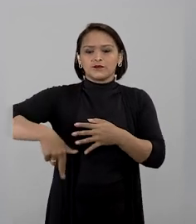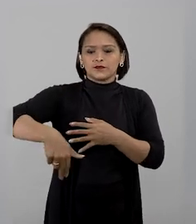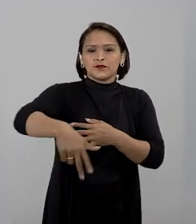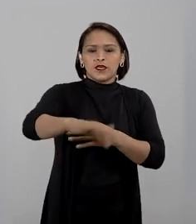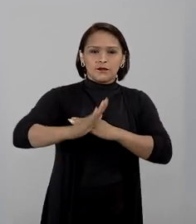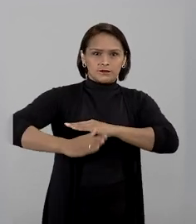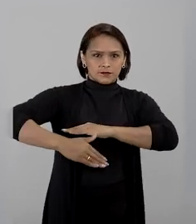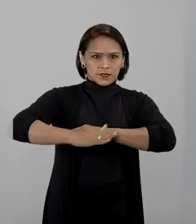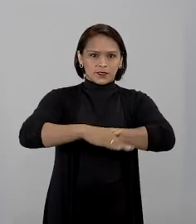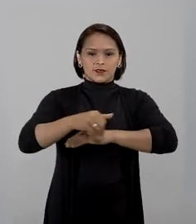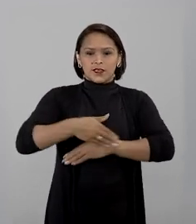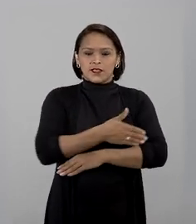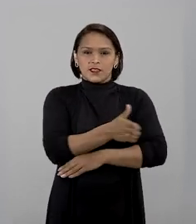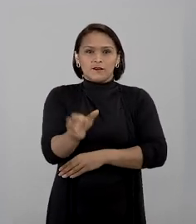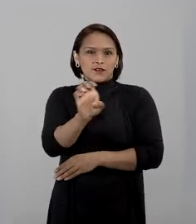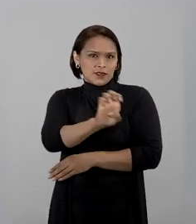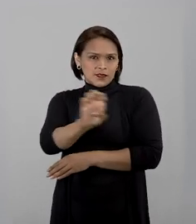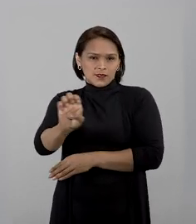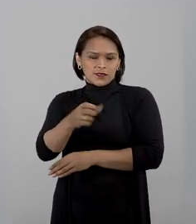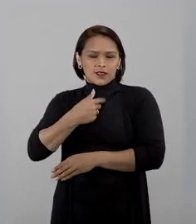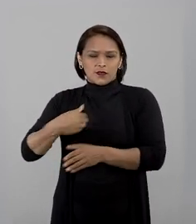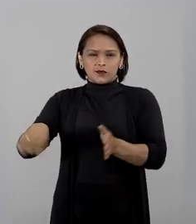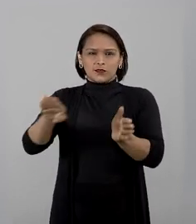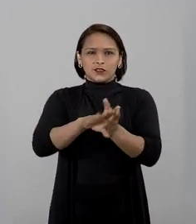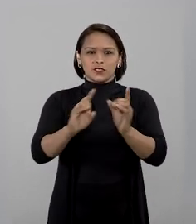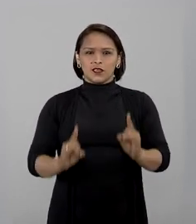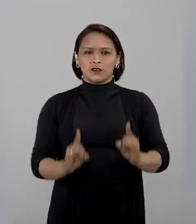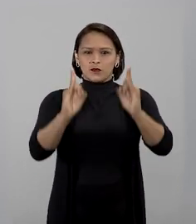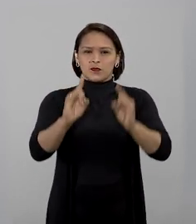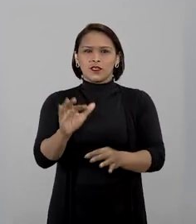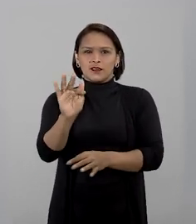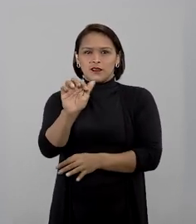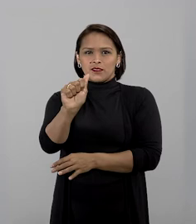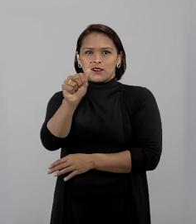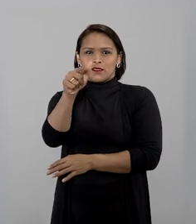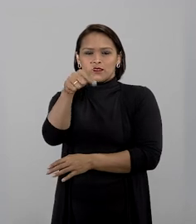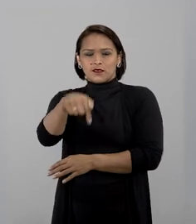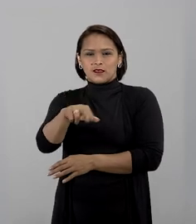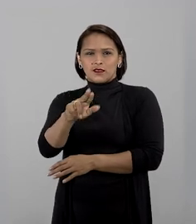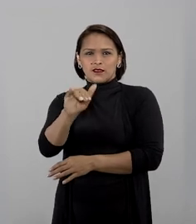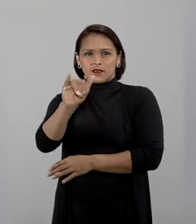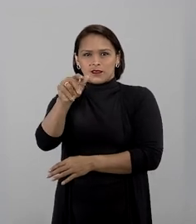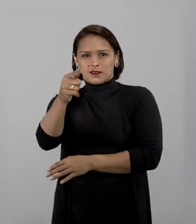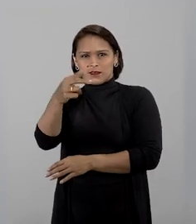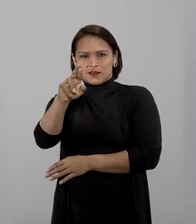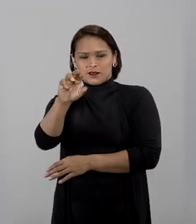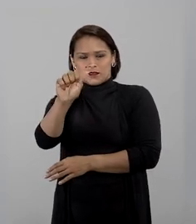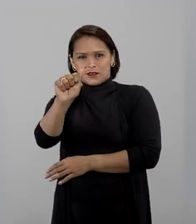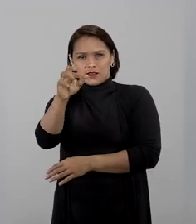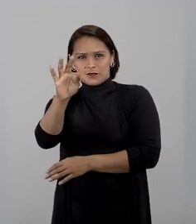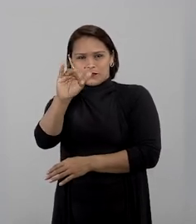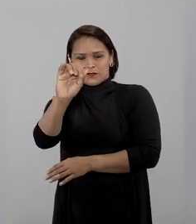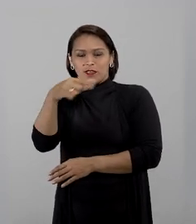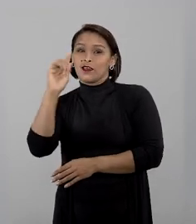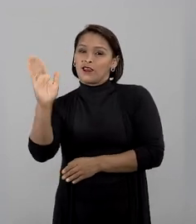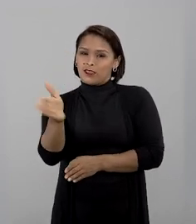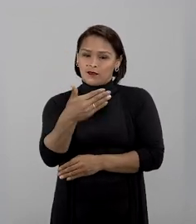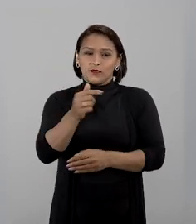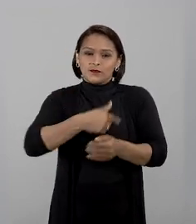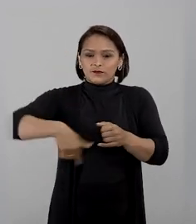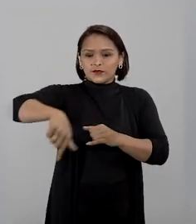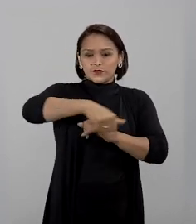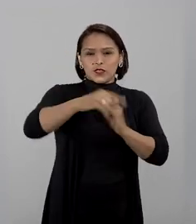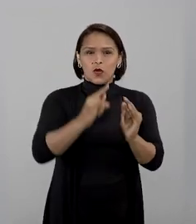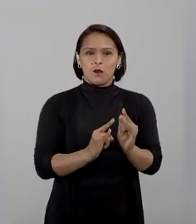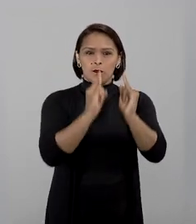siga em frente pela calçada e vire à esquerda quando chegar no prédio da taquigrafia. Depois, contorne o prédio dos